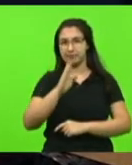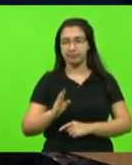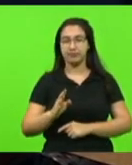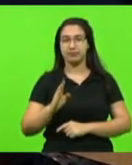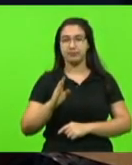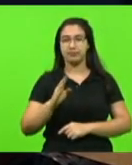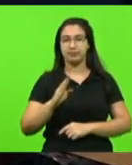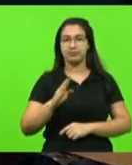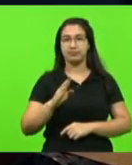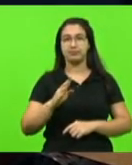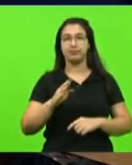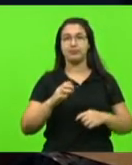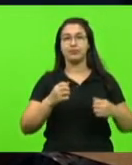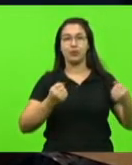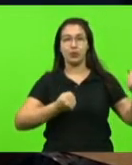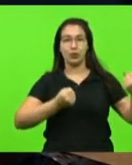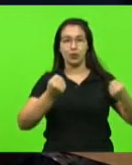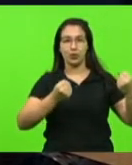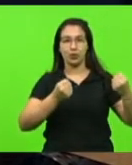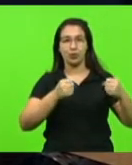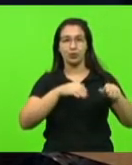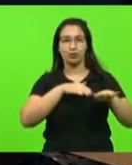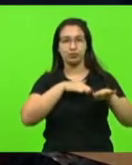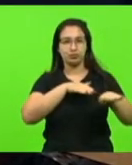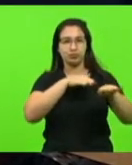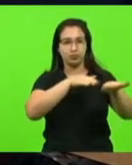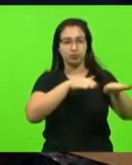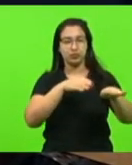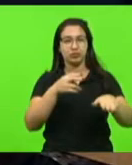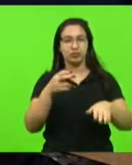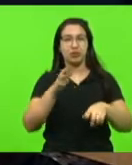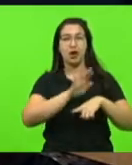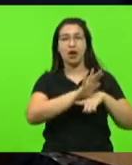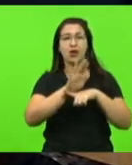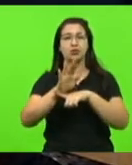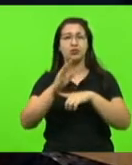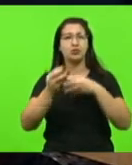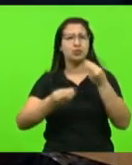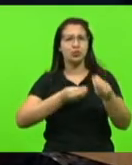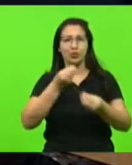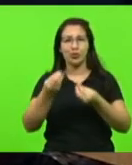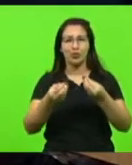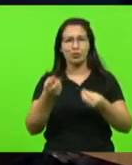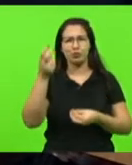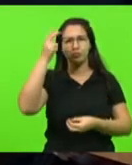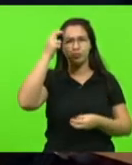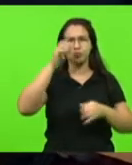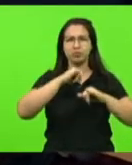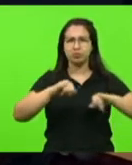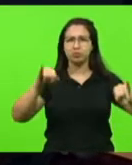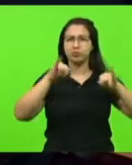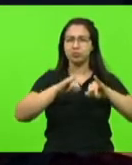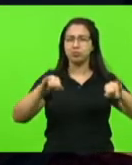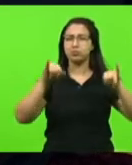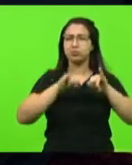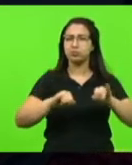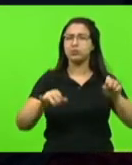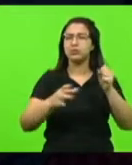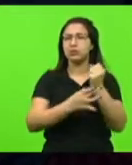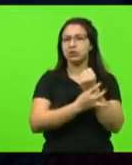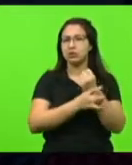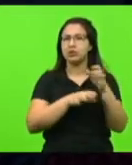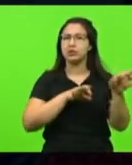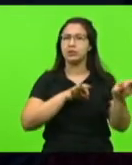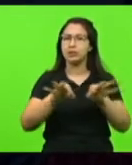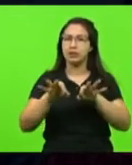a conscientização é a principal arma, além de todo o aparato de segurança, tanto no planejamento